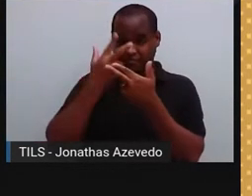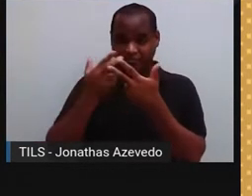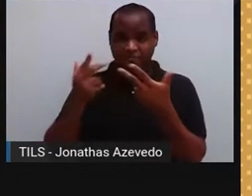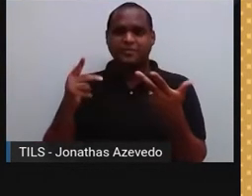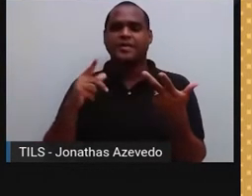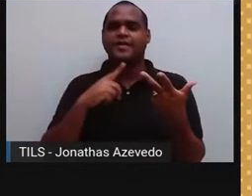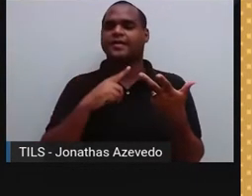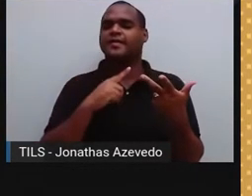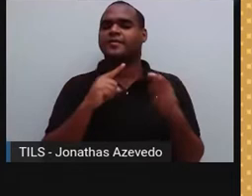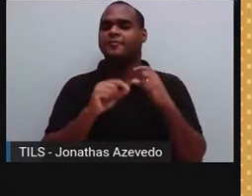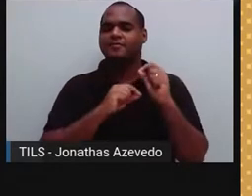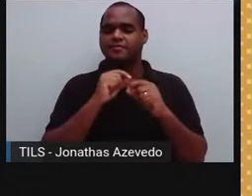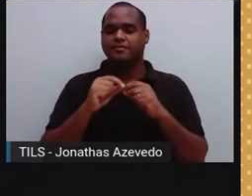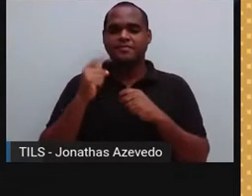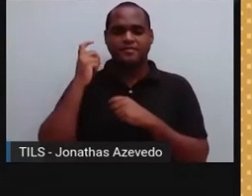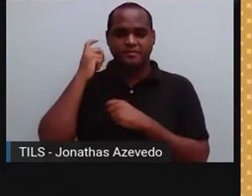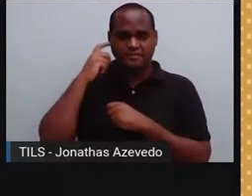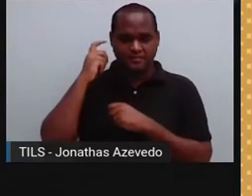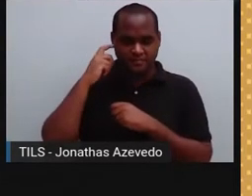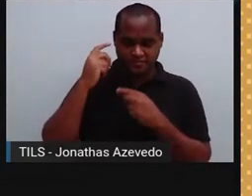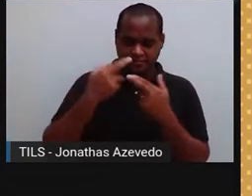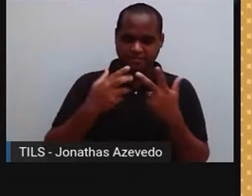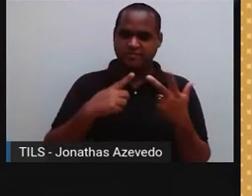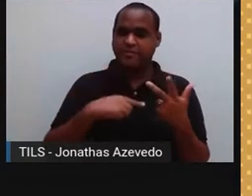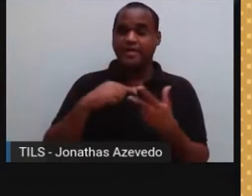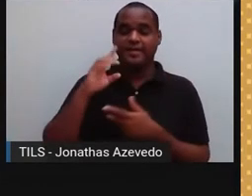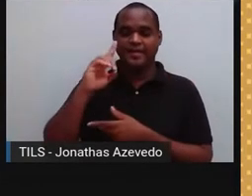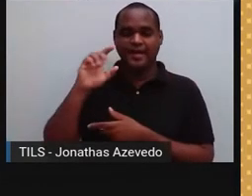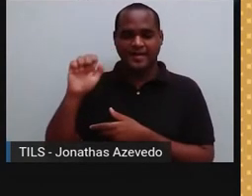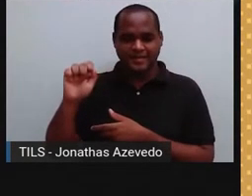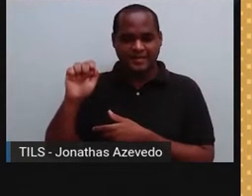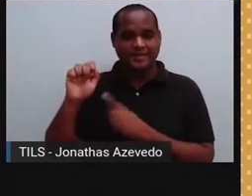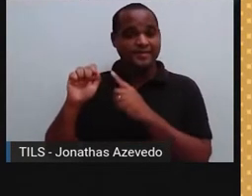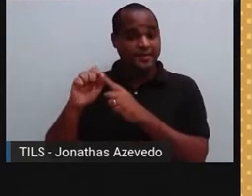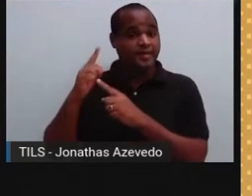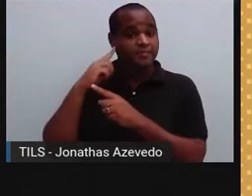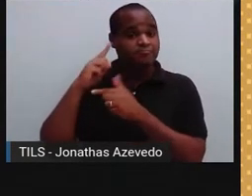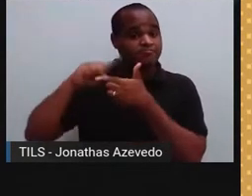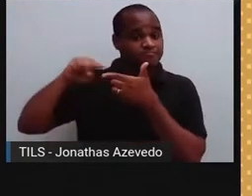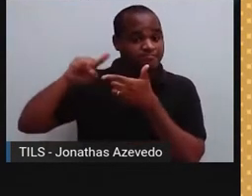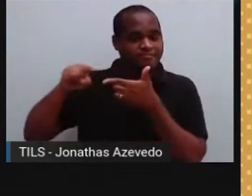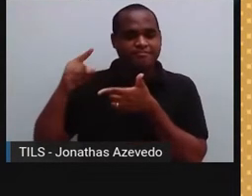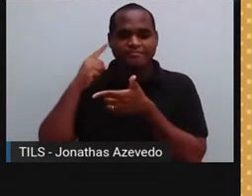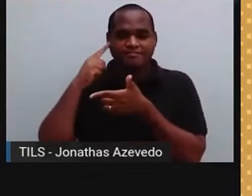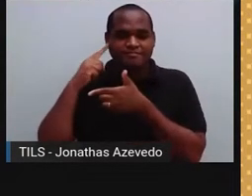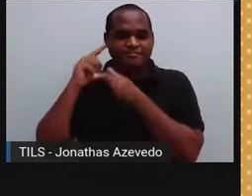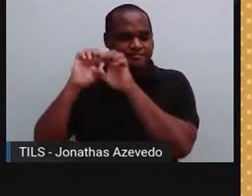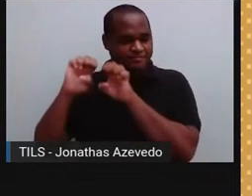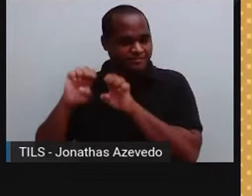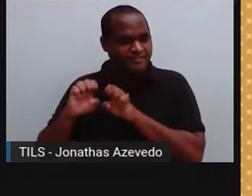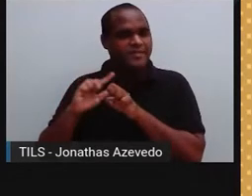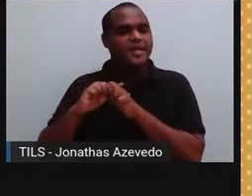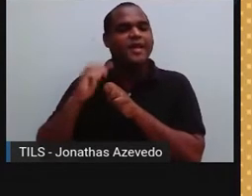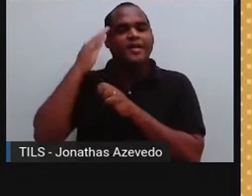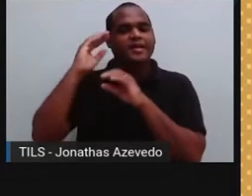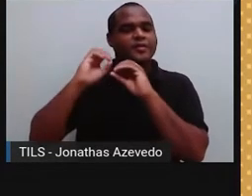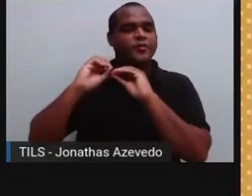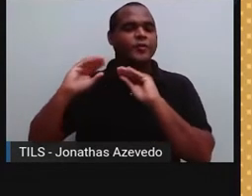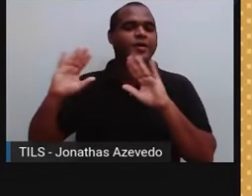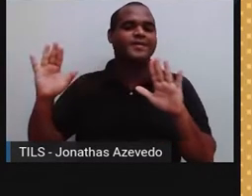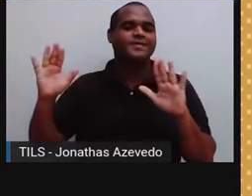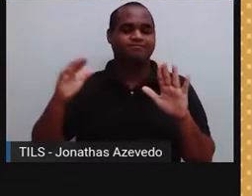deficiência auditiva, elas têm problema justamente nessa cóclea, que é a estrutura que vai interpretar esse som. quando